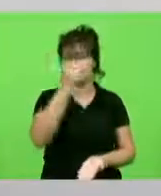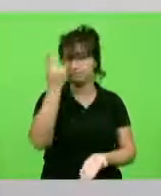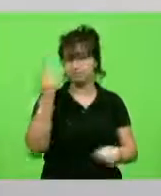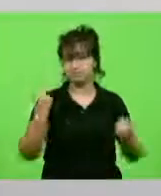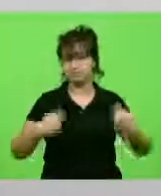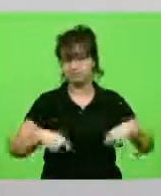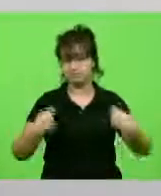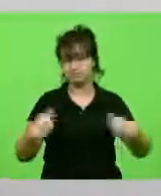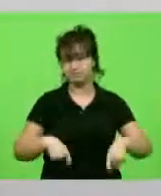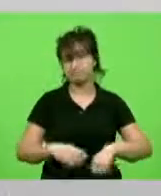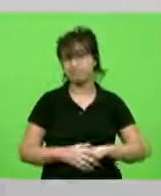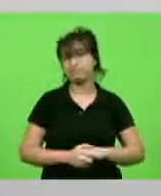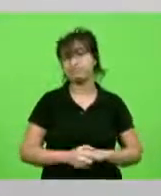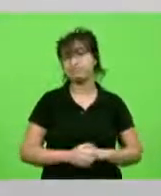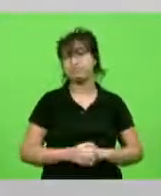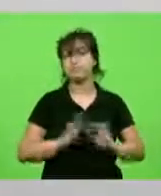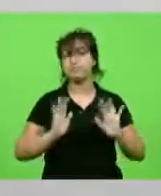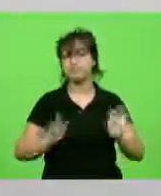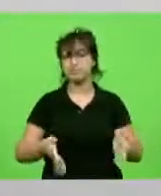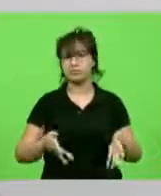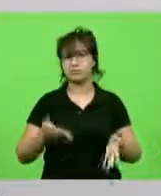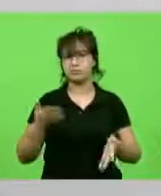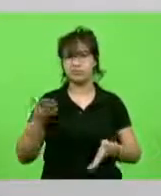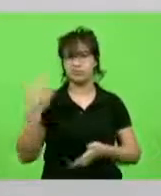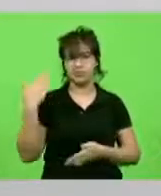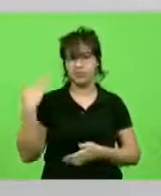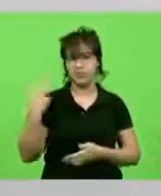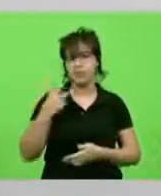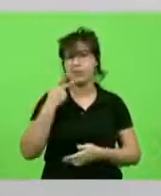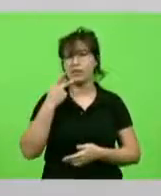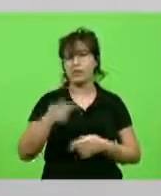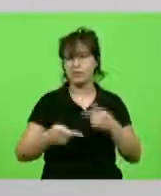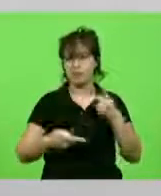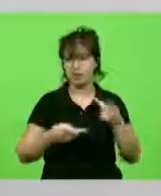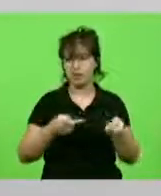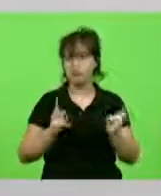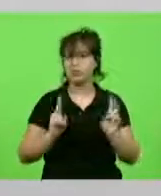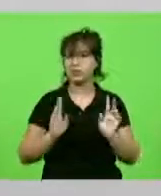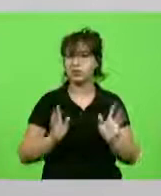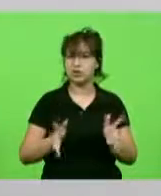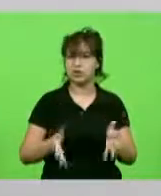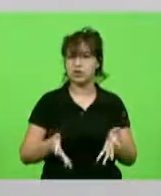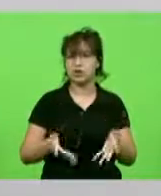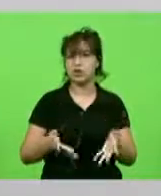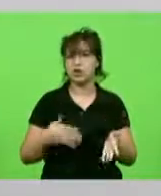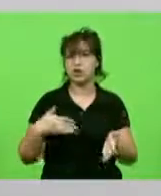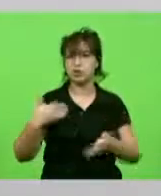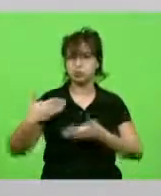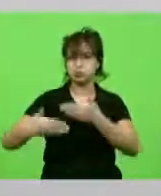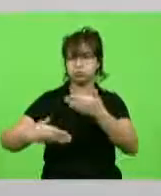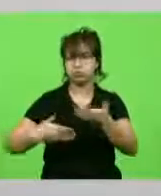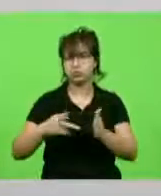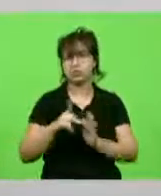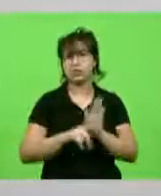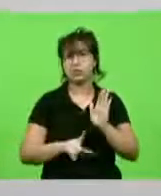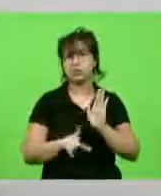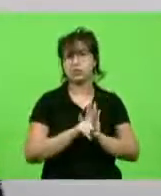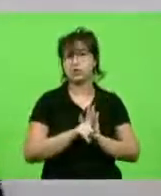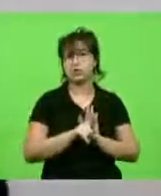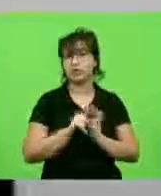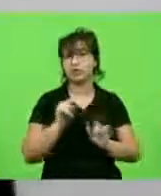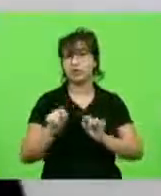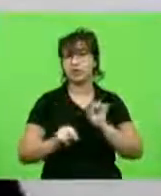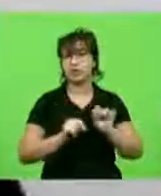já falei isso outras vezes, tenho também tramitando um projeto de lei que prevê a questão de um